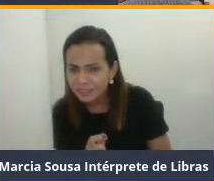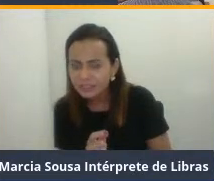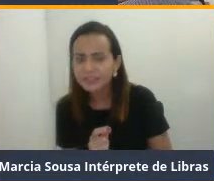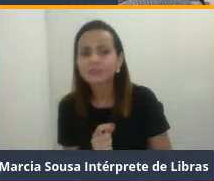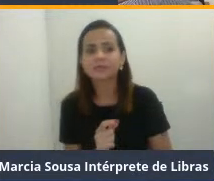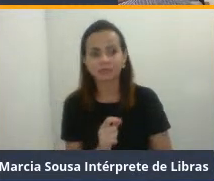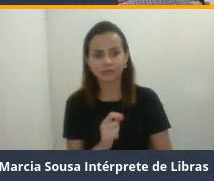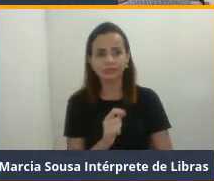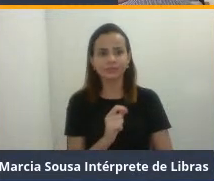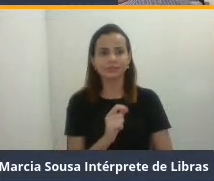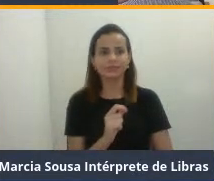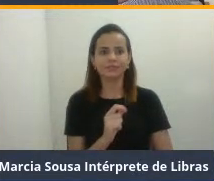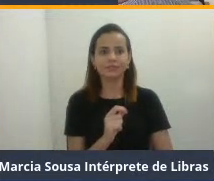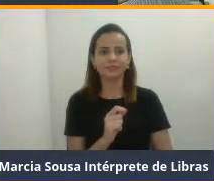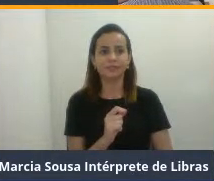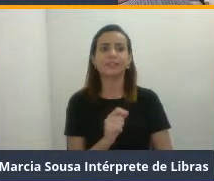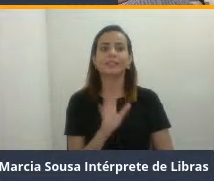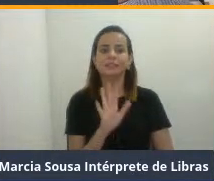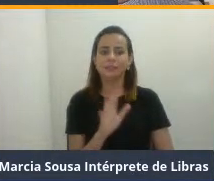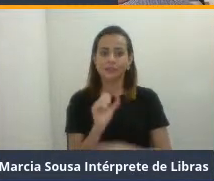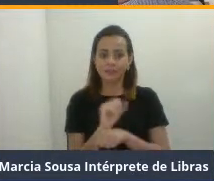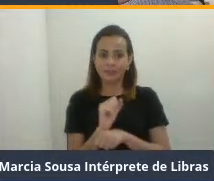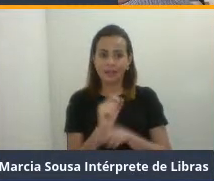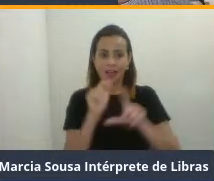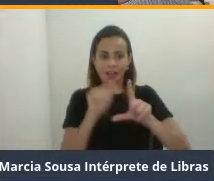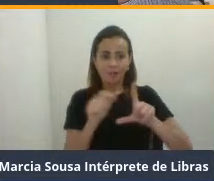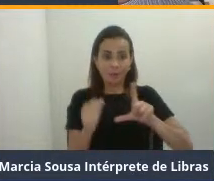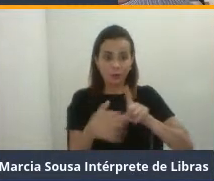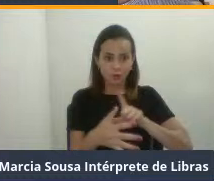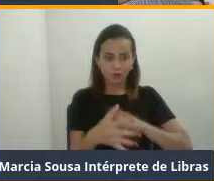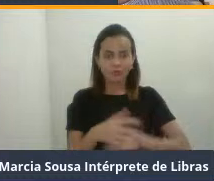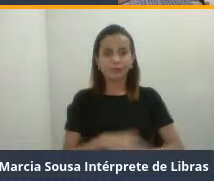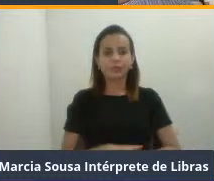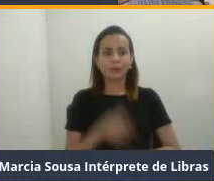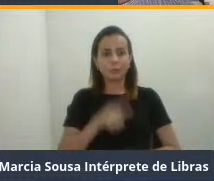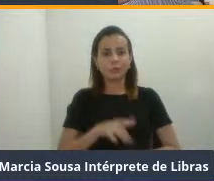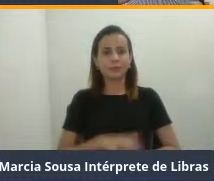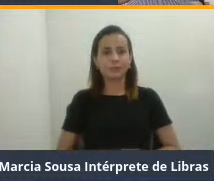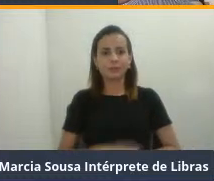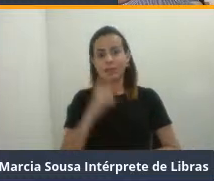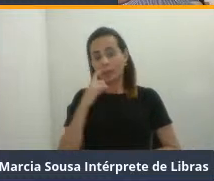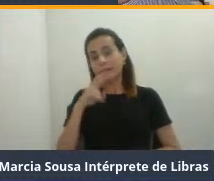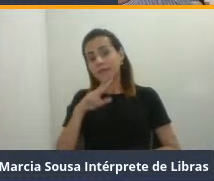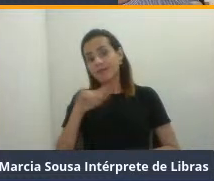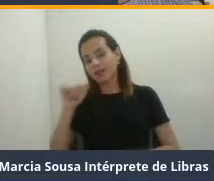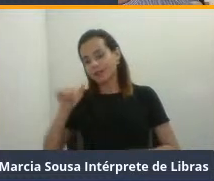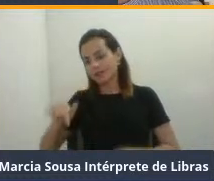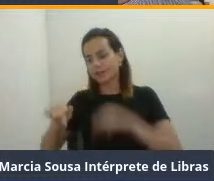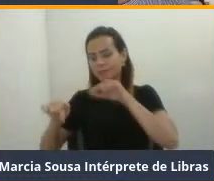Vou abrir de novo. Vai ali, ó. Apresentação de slide em cima.